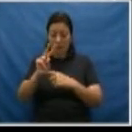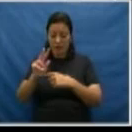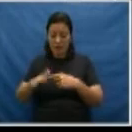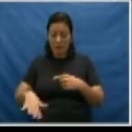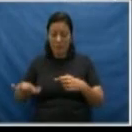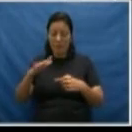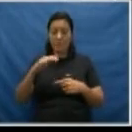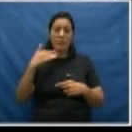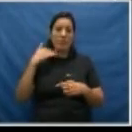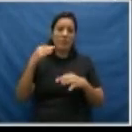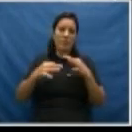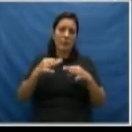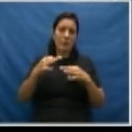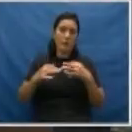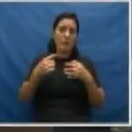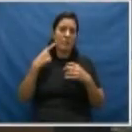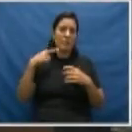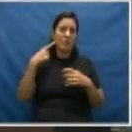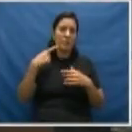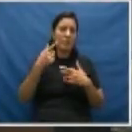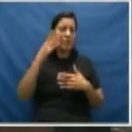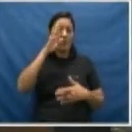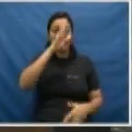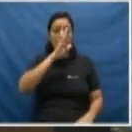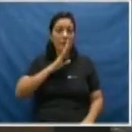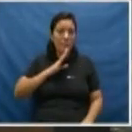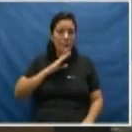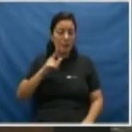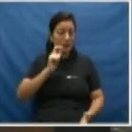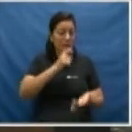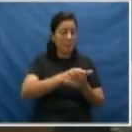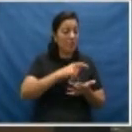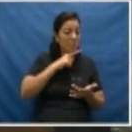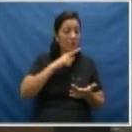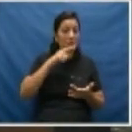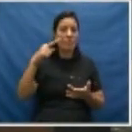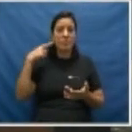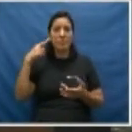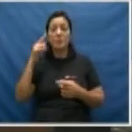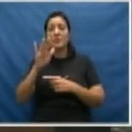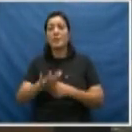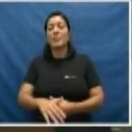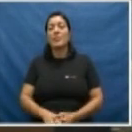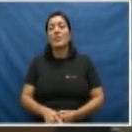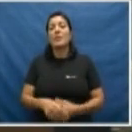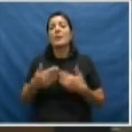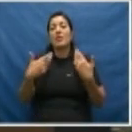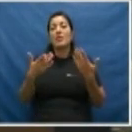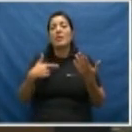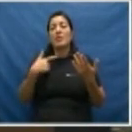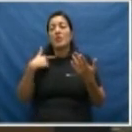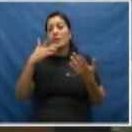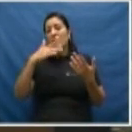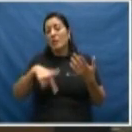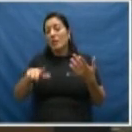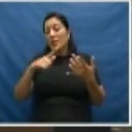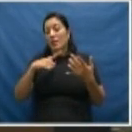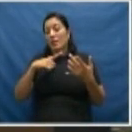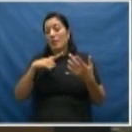advogados de forma gratuita quando ela não pode pagar um advogado. Então, essas são as questões do papel